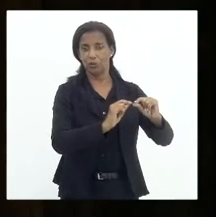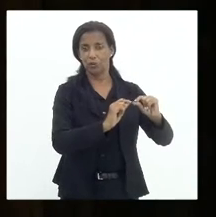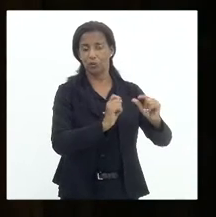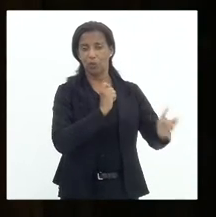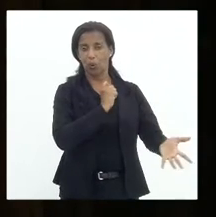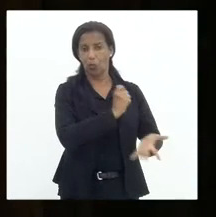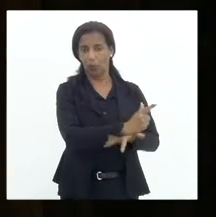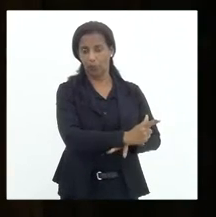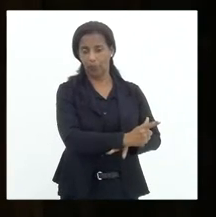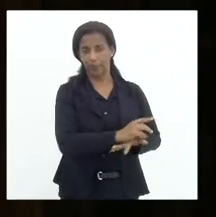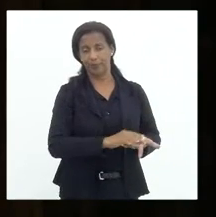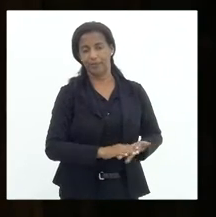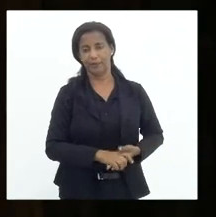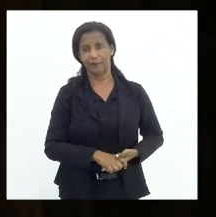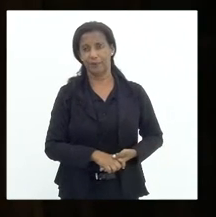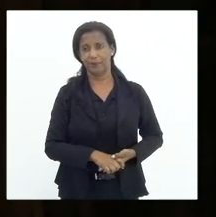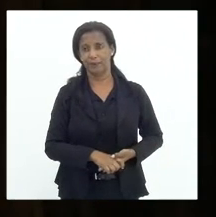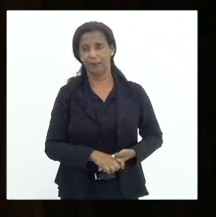compra.